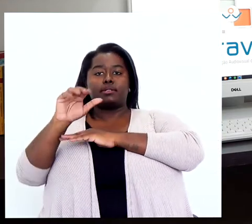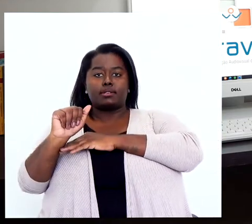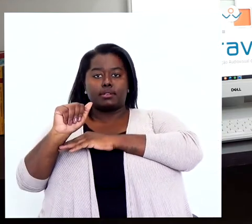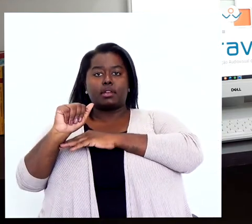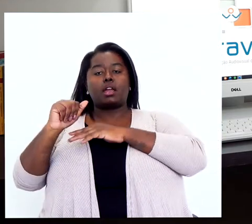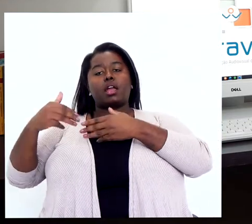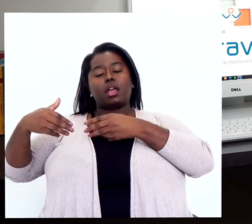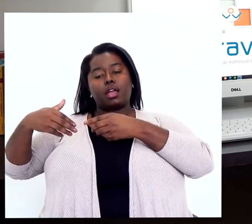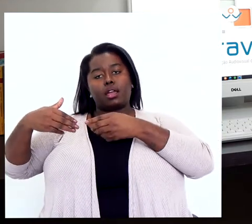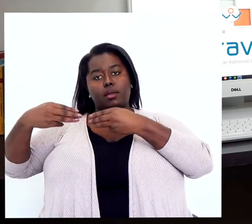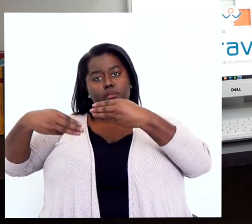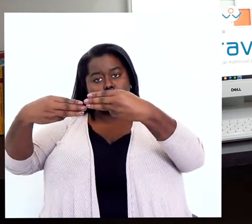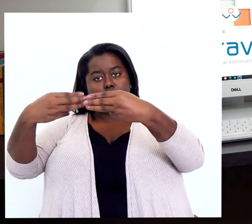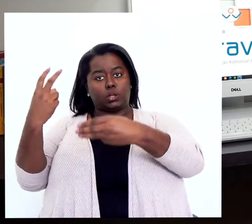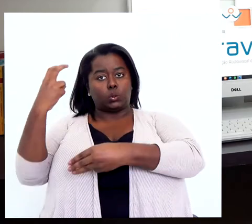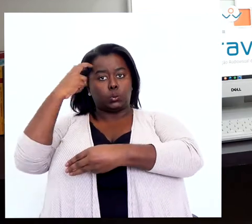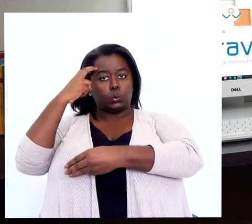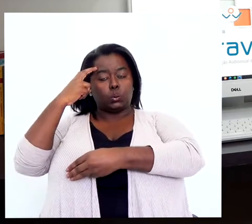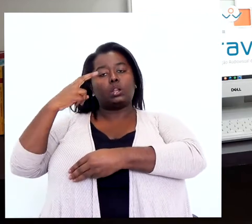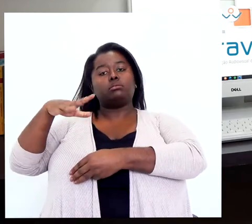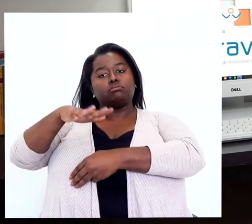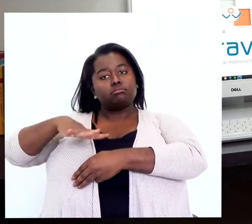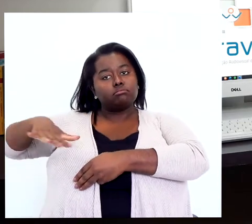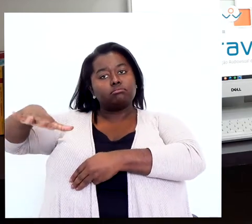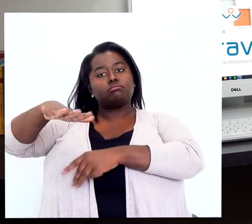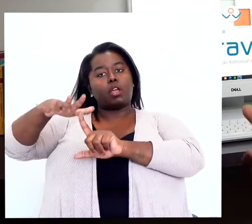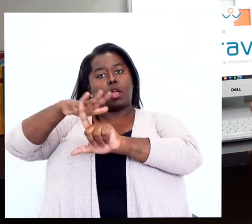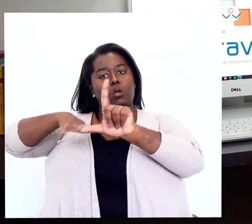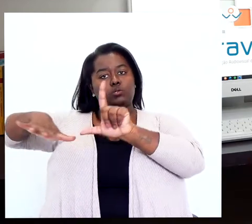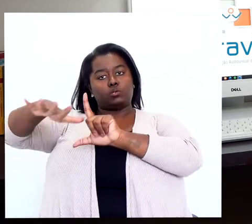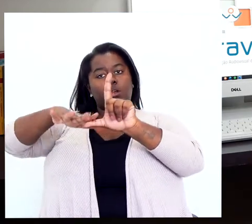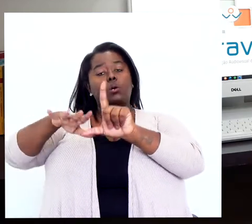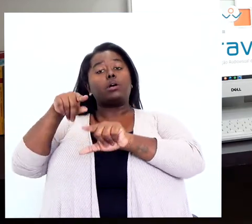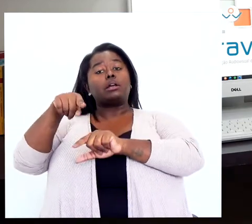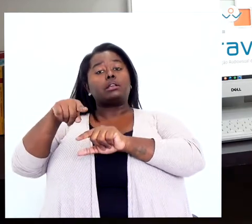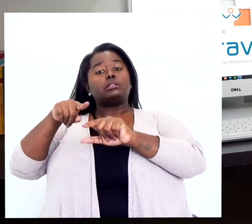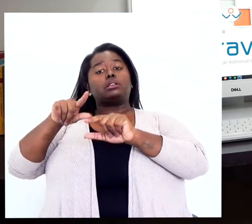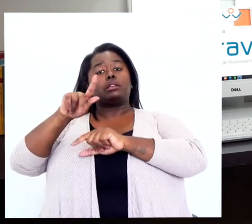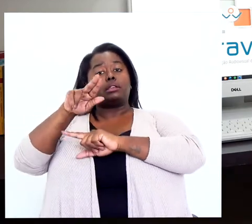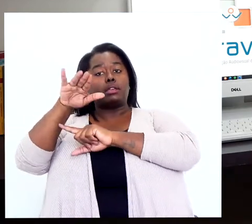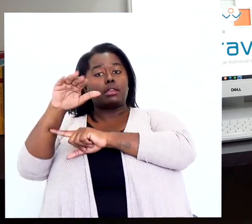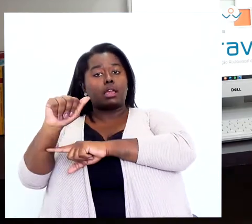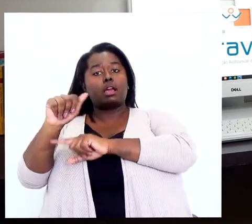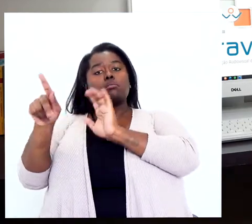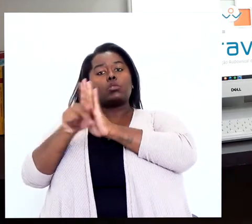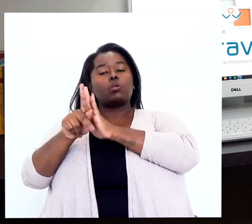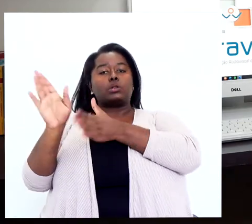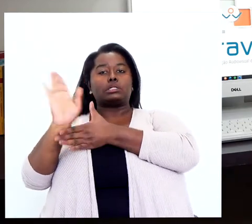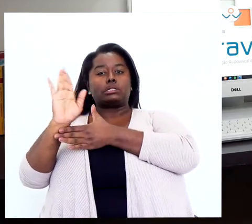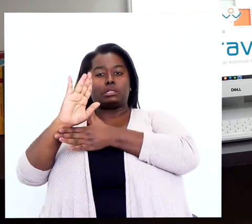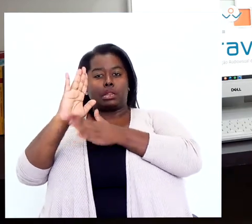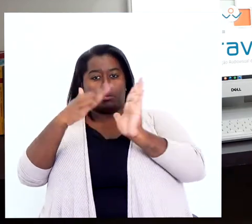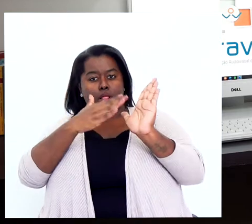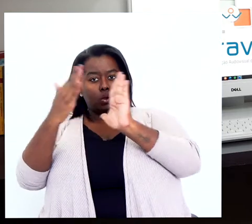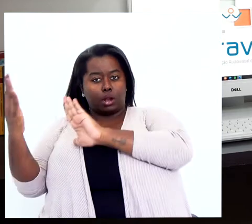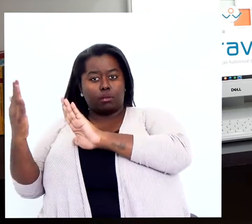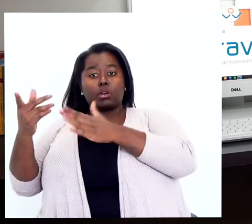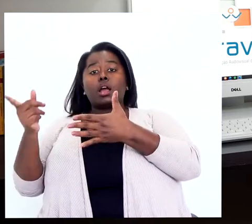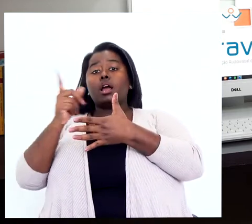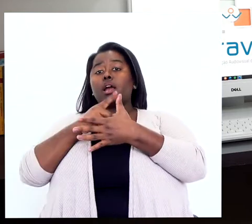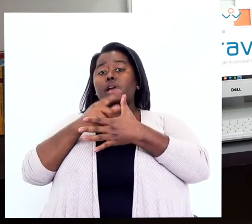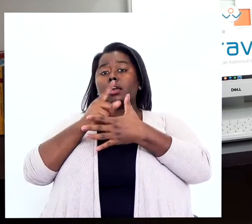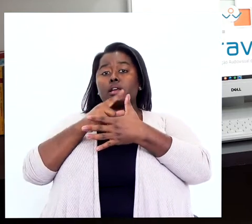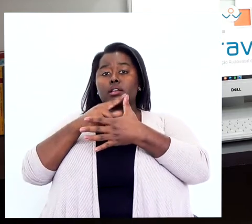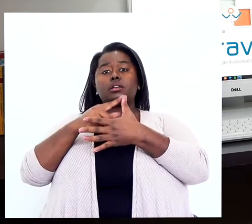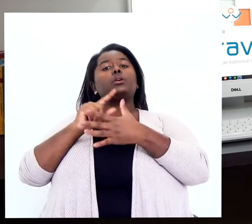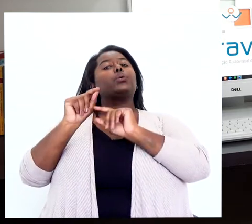lançou em 2016 esse guia para produções cinematográficas. Nós inserimos essa proposta. E a quinta janela foi uma